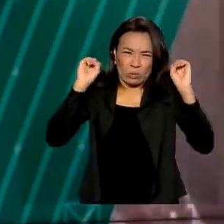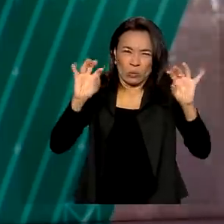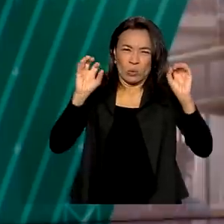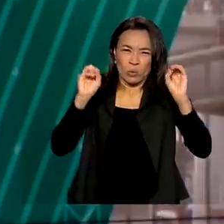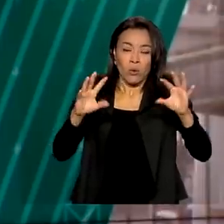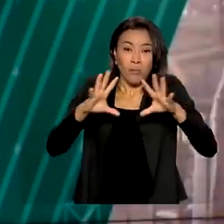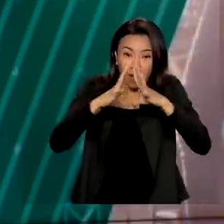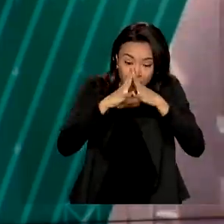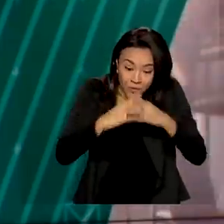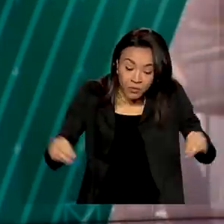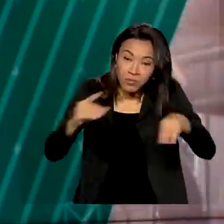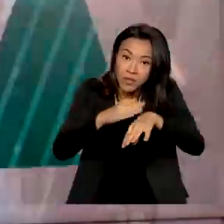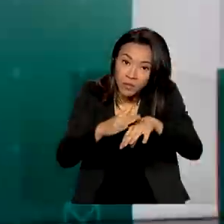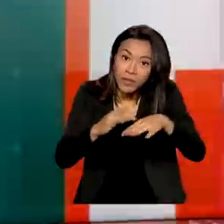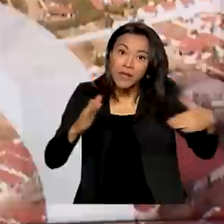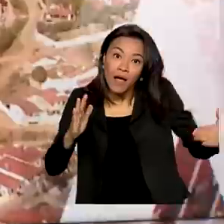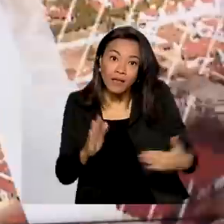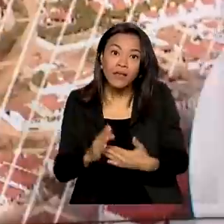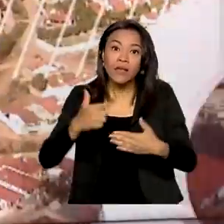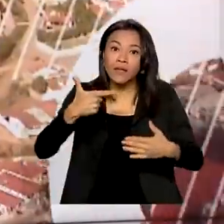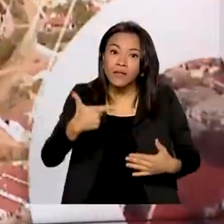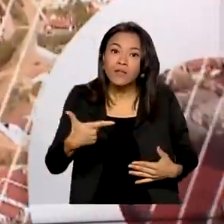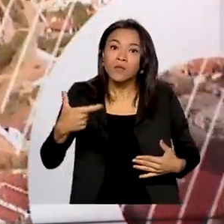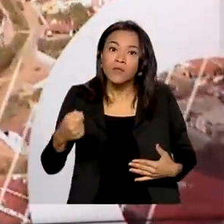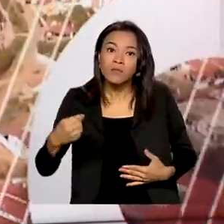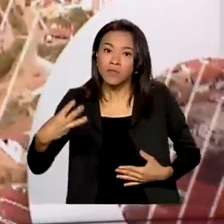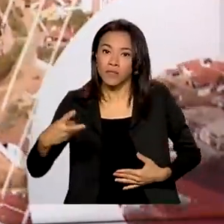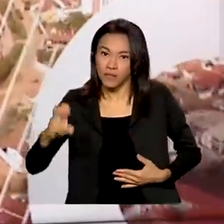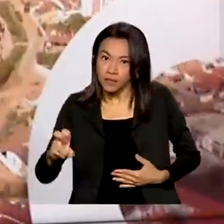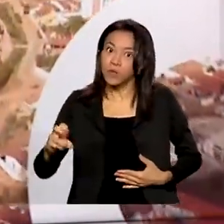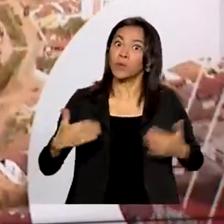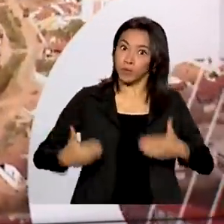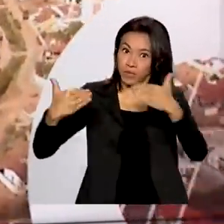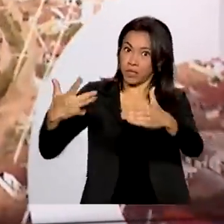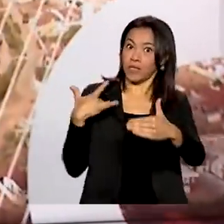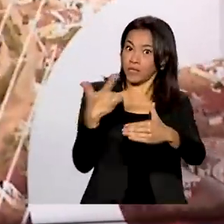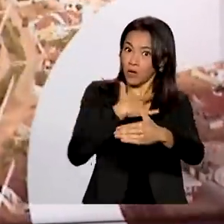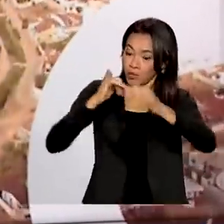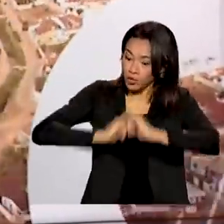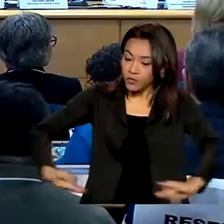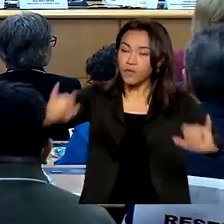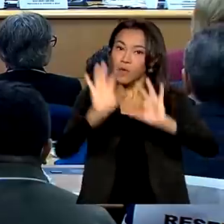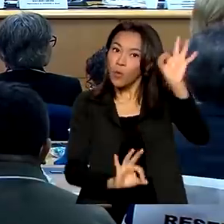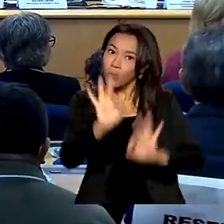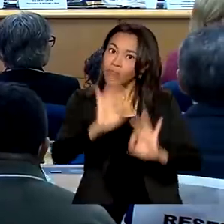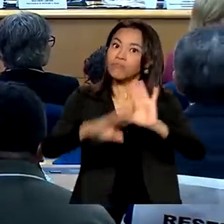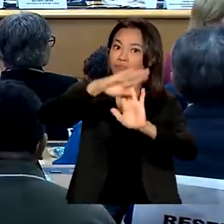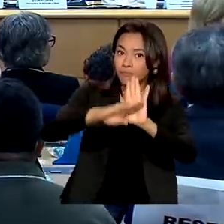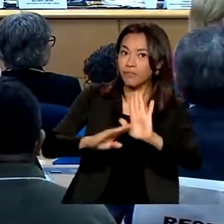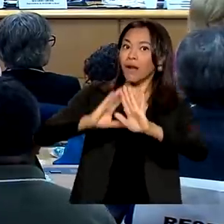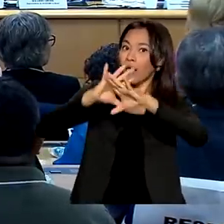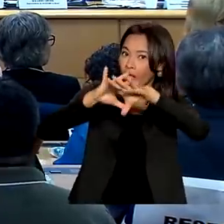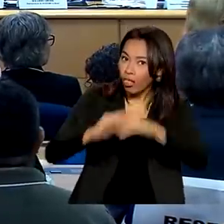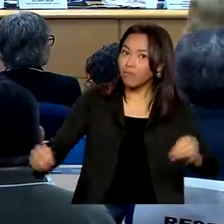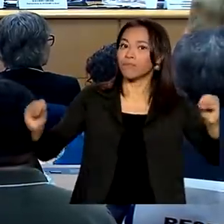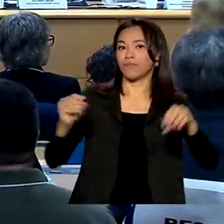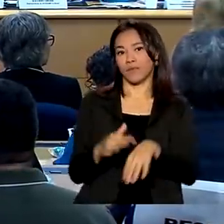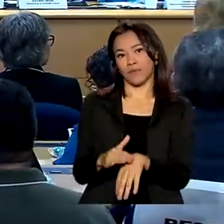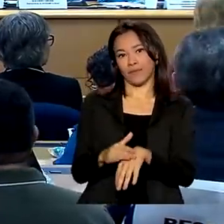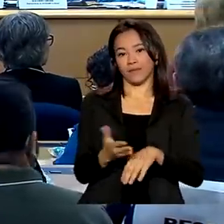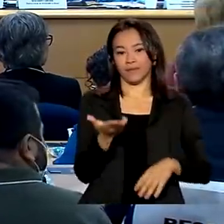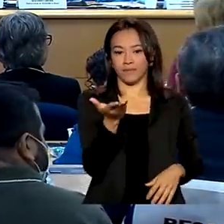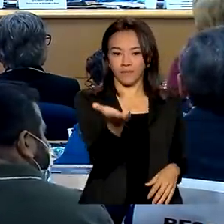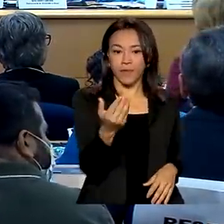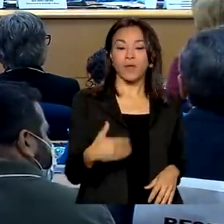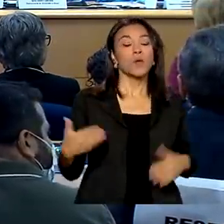doença no país, até 2035, o Ministério da Saúde lançou um plano para acabar com a malária. O objetivo do Ministério